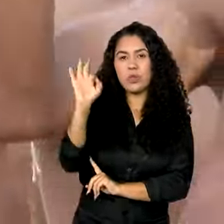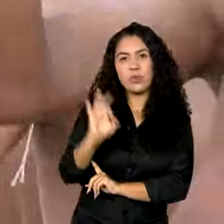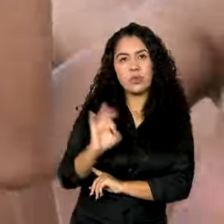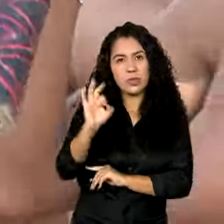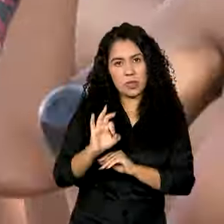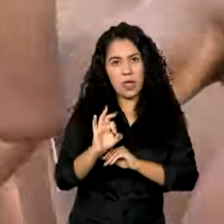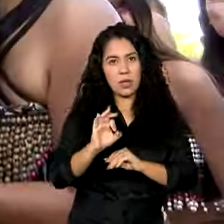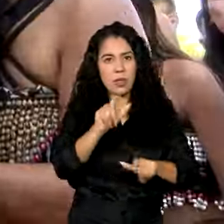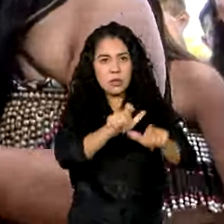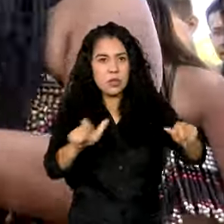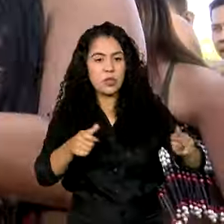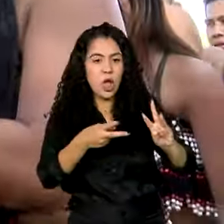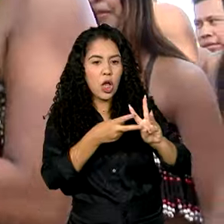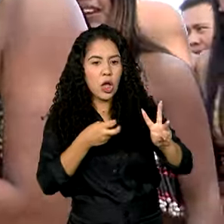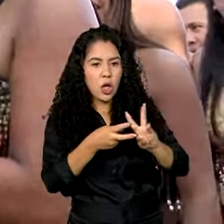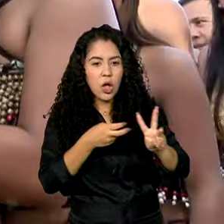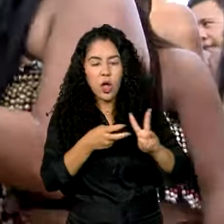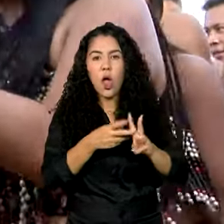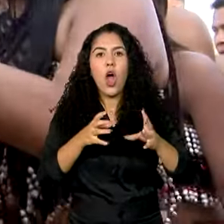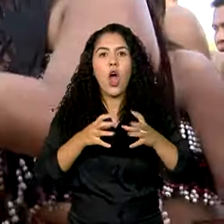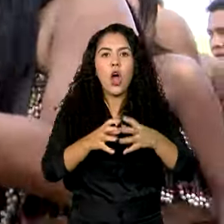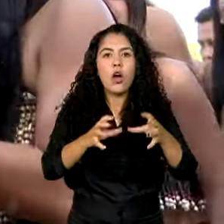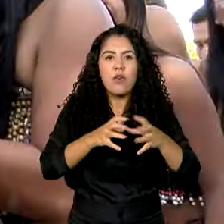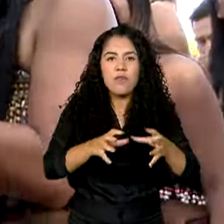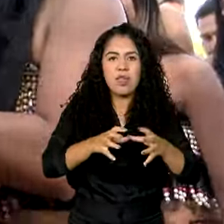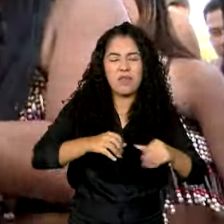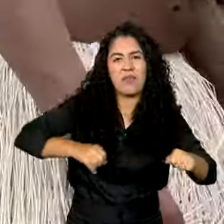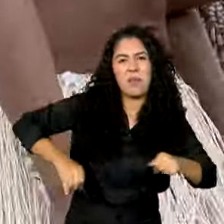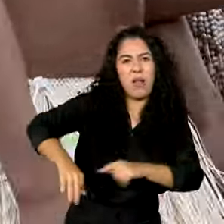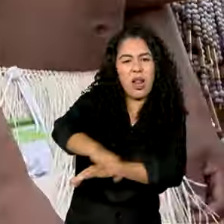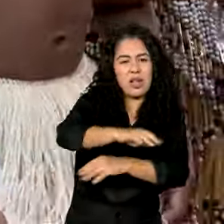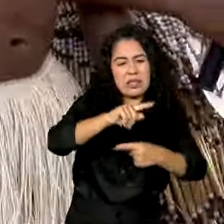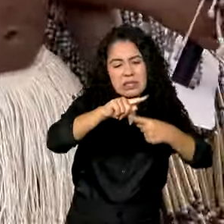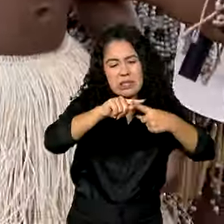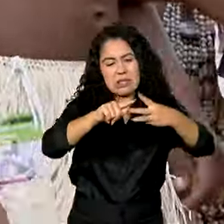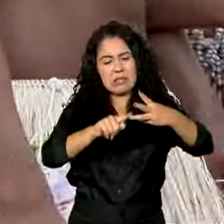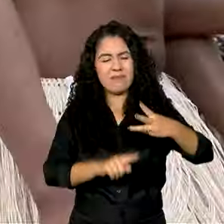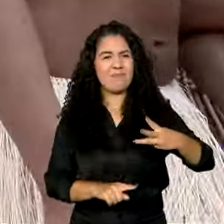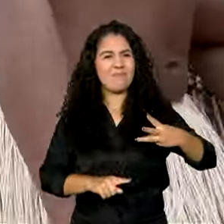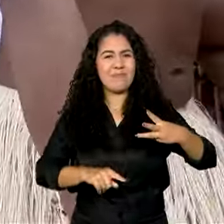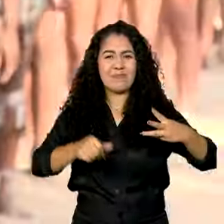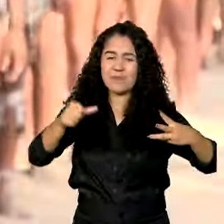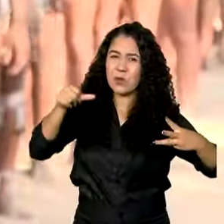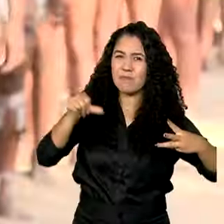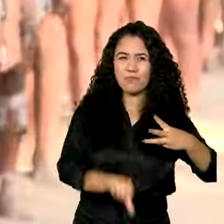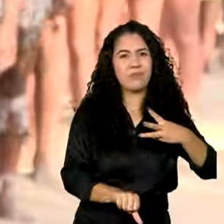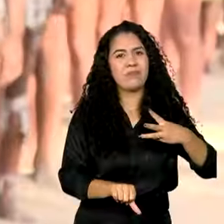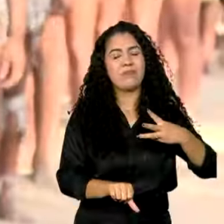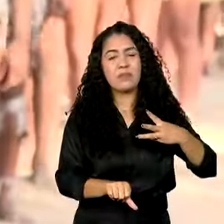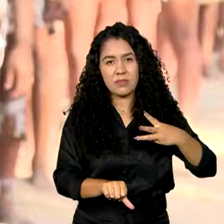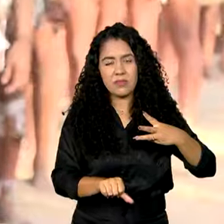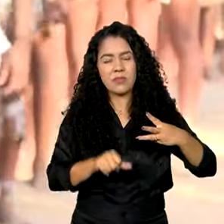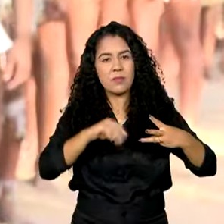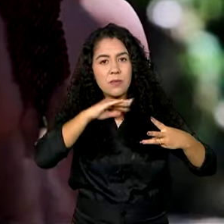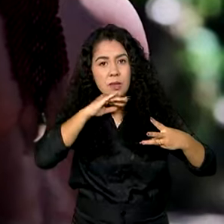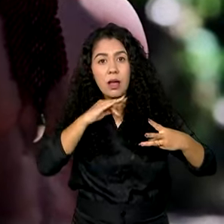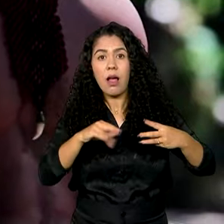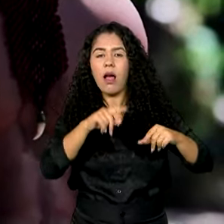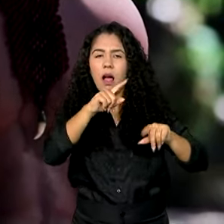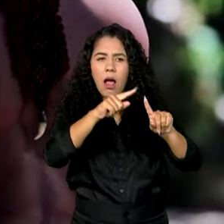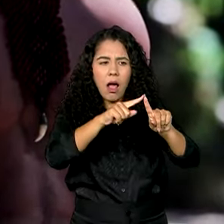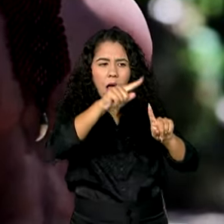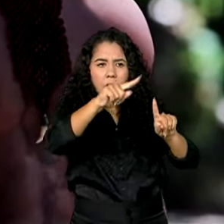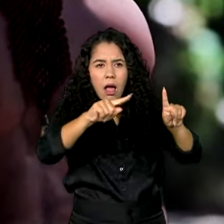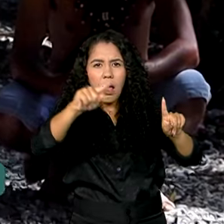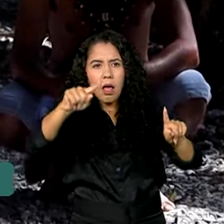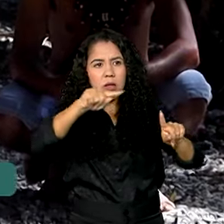indígenas conviviam simultaneamente com essas três condições de precariedade. O índice corresponde a